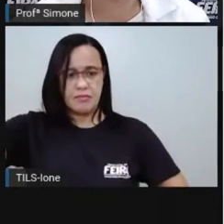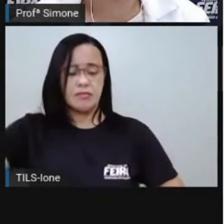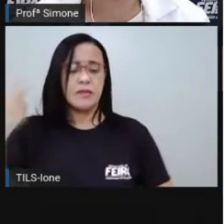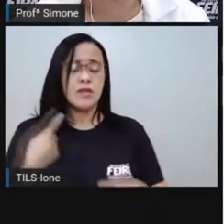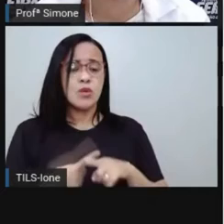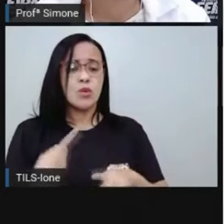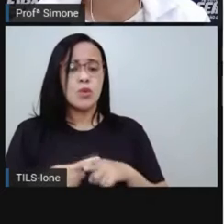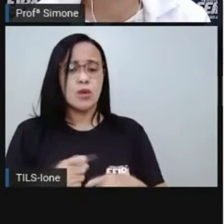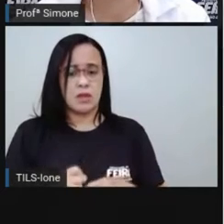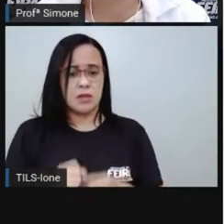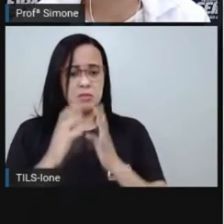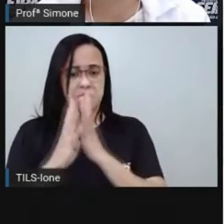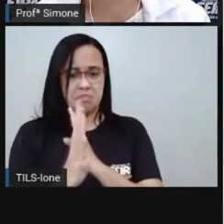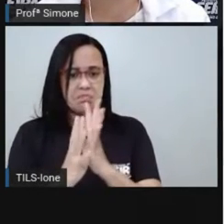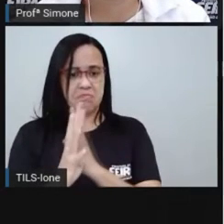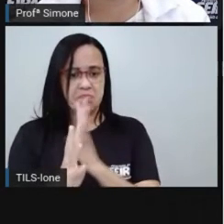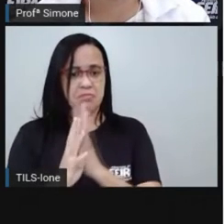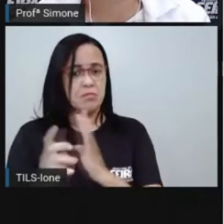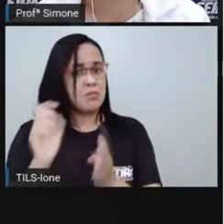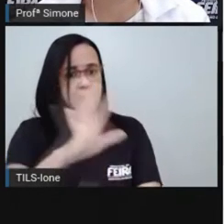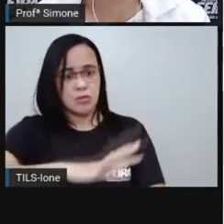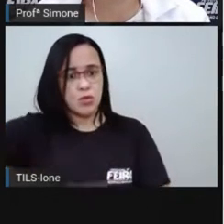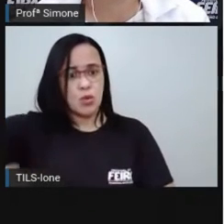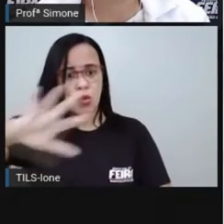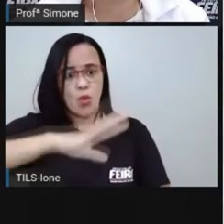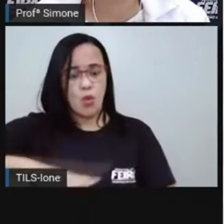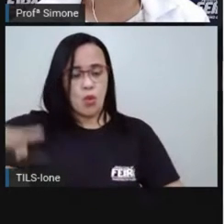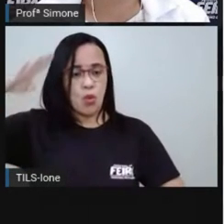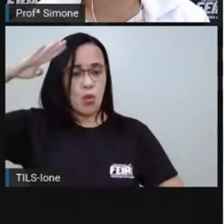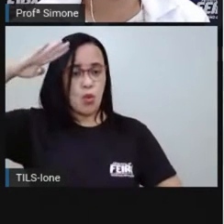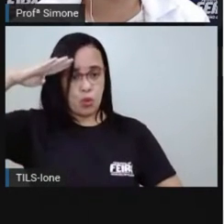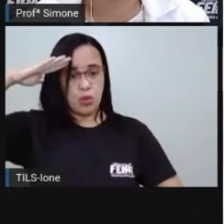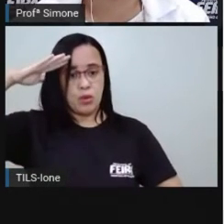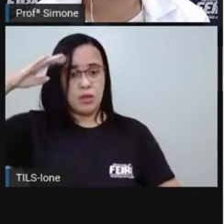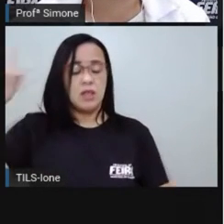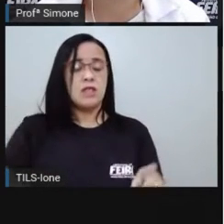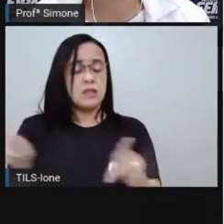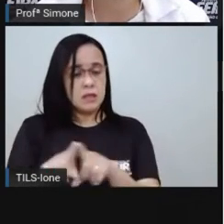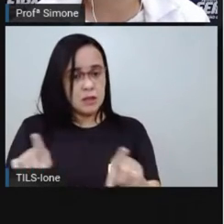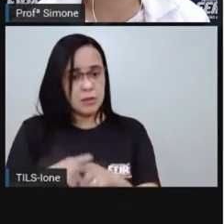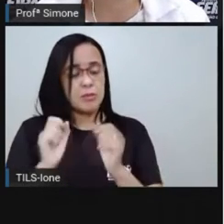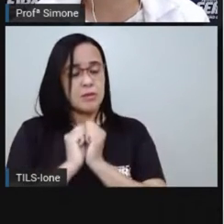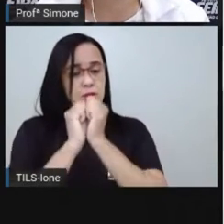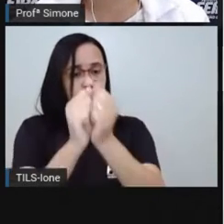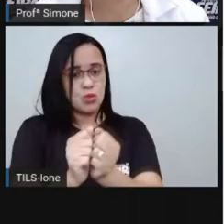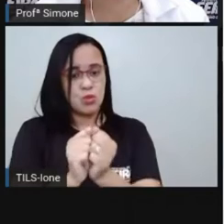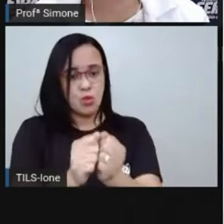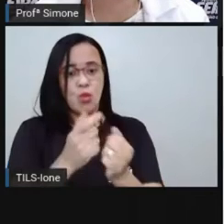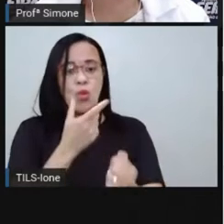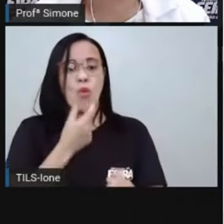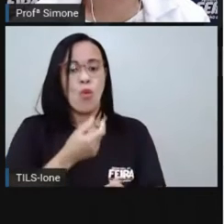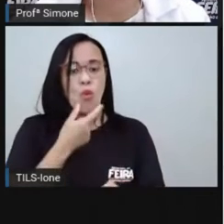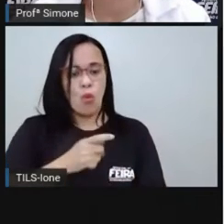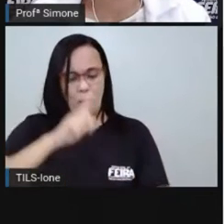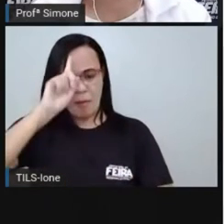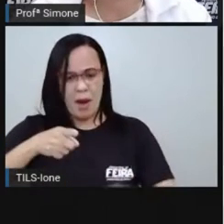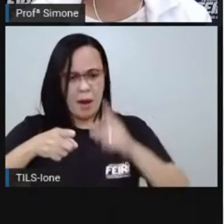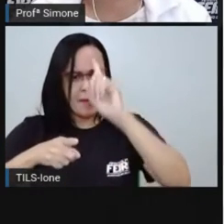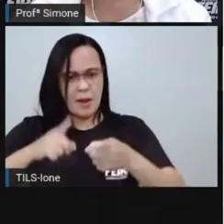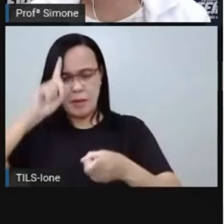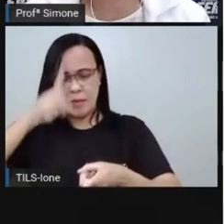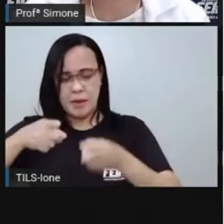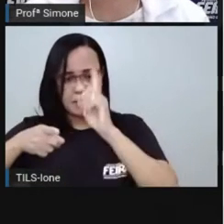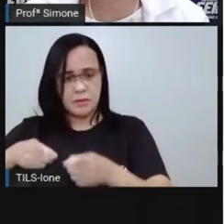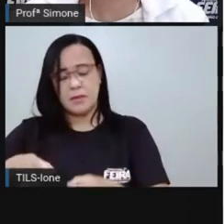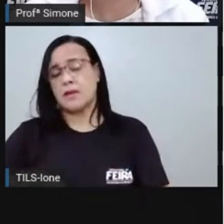Brasileiro, juntamente com os produtores de café do Oeste Paulista, que